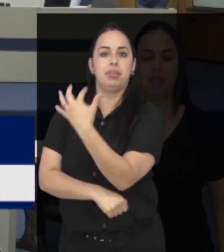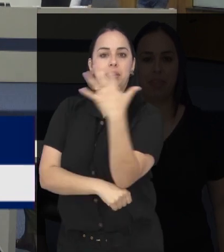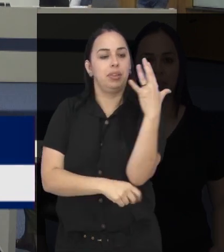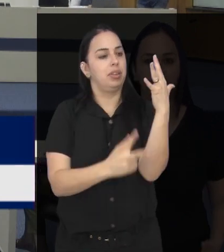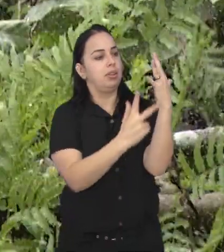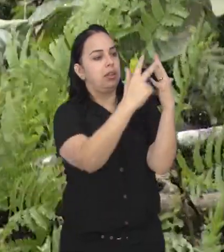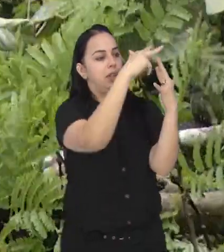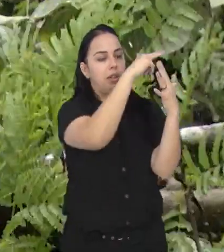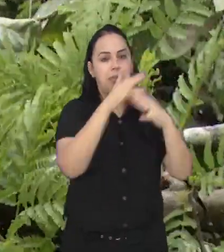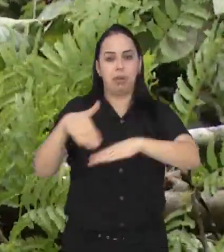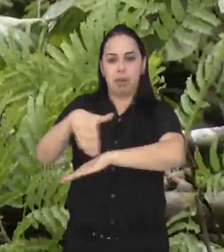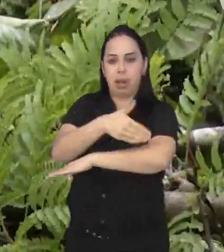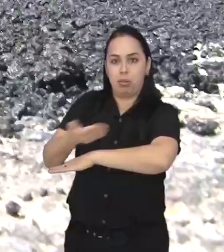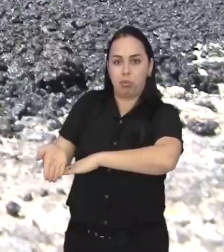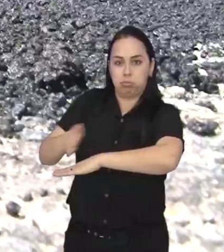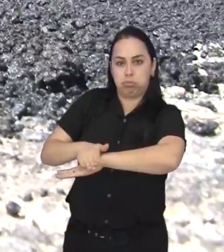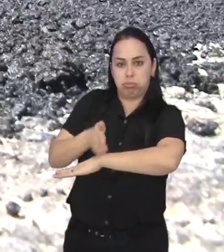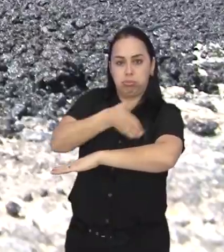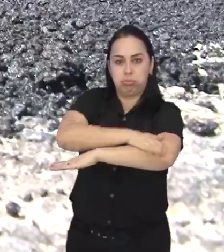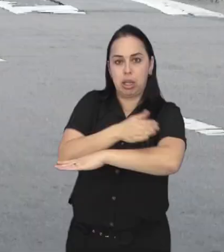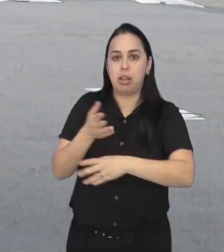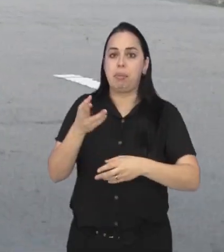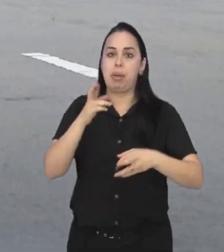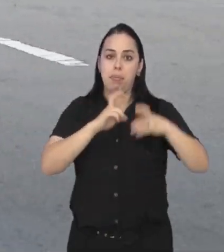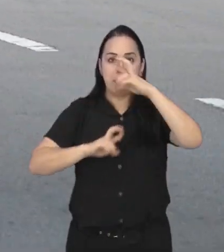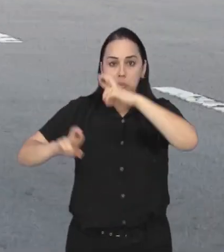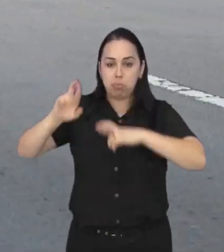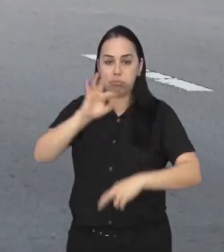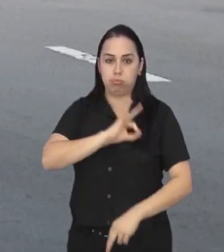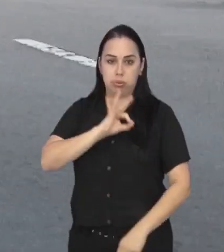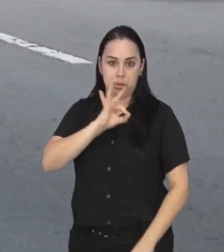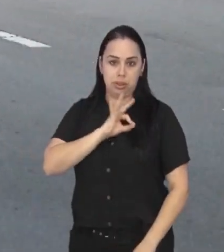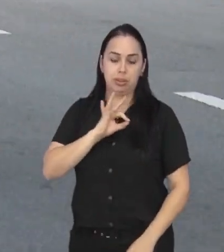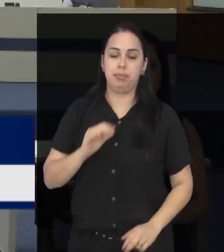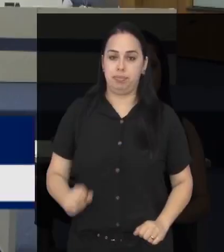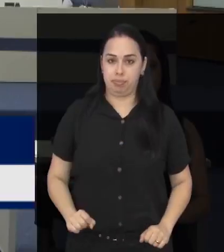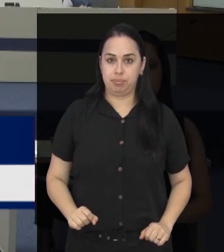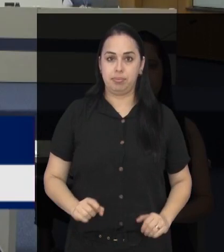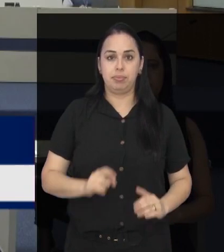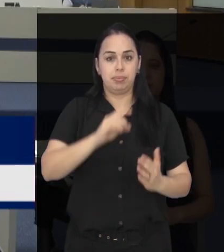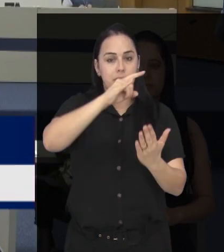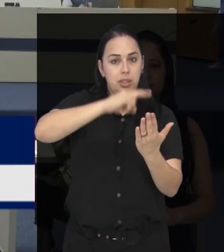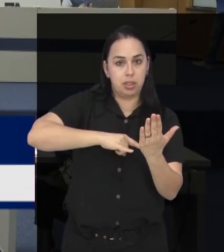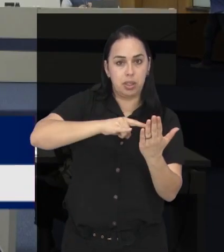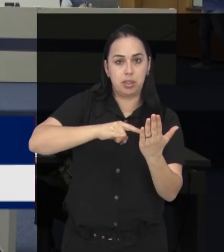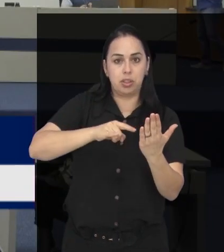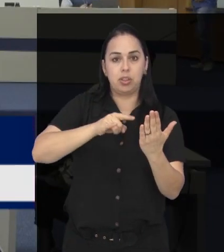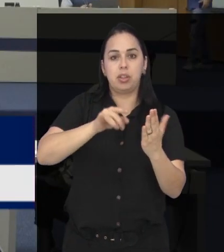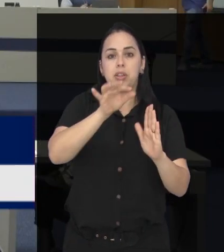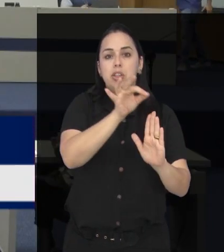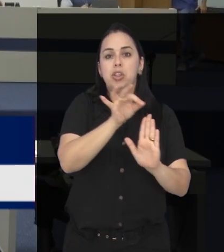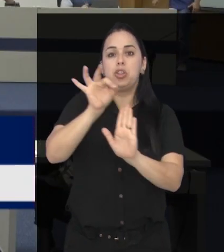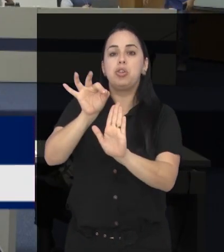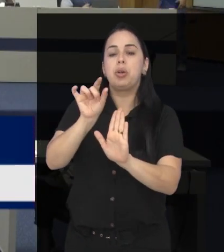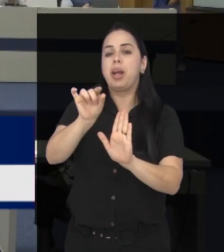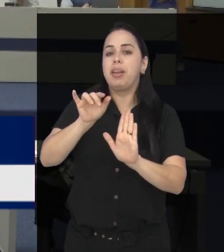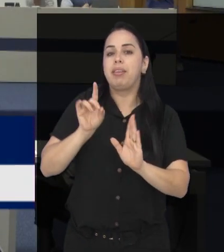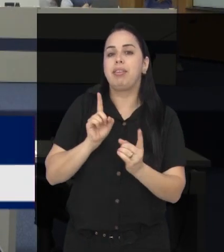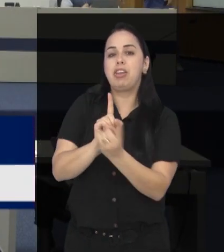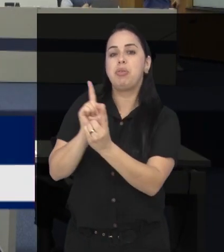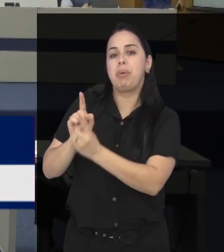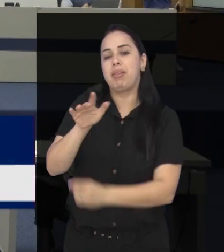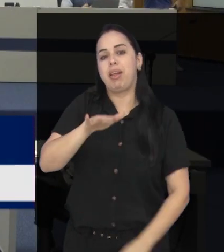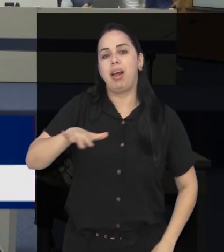da cidade. Podas de árvore, tapa-buraco, ronda policial, entre outros. Também foram aprovados requerimentos com